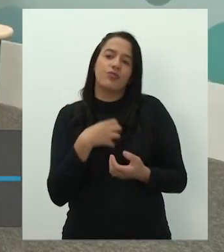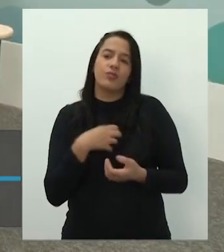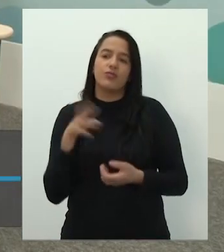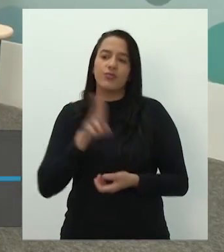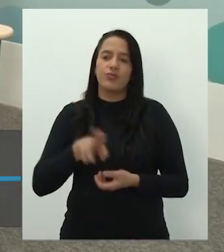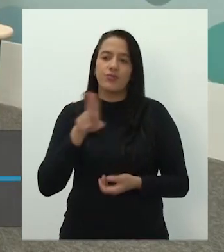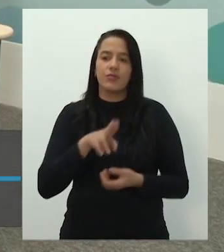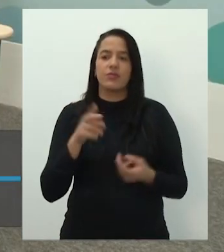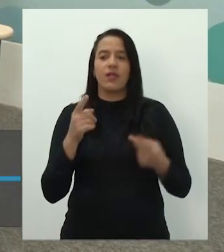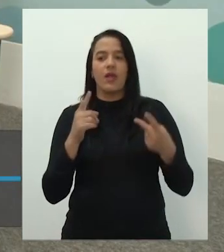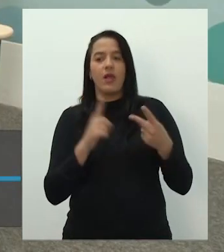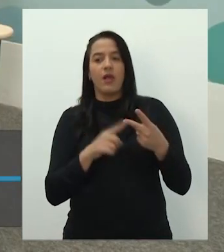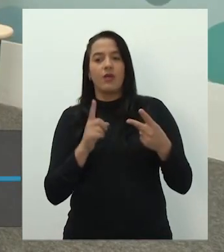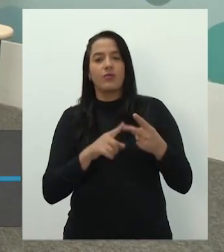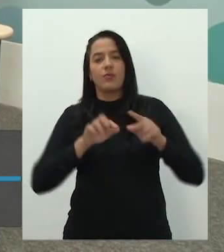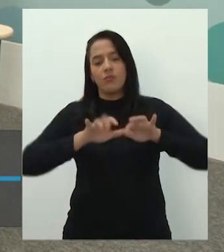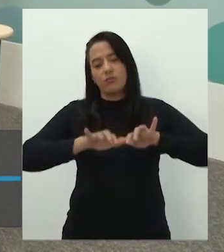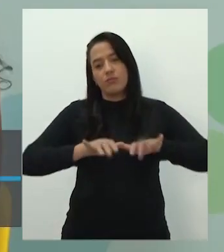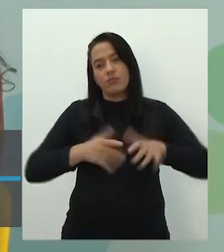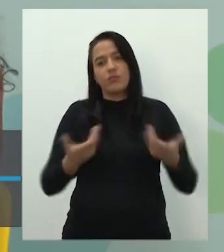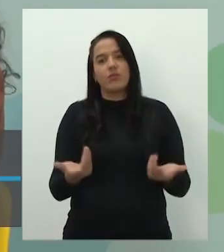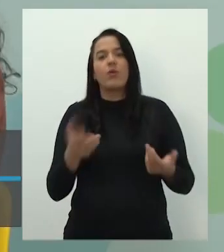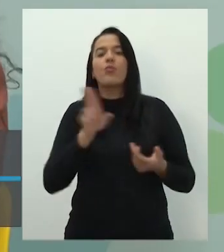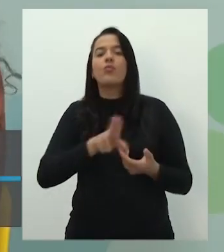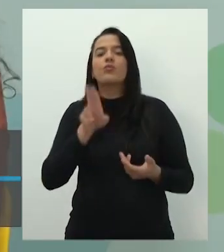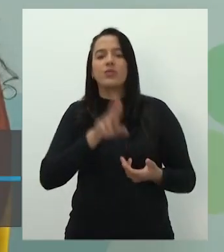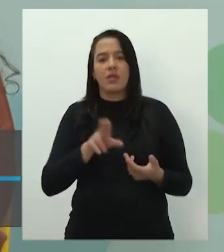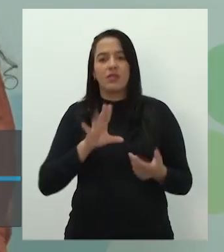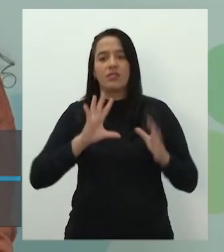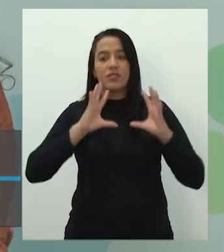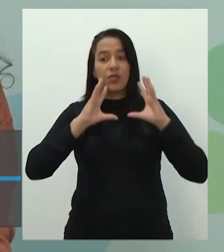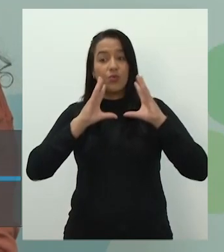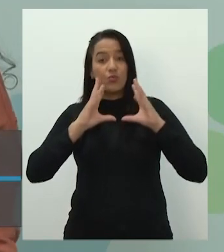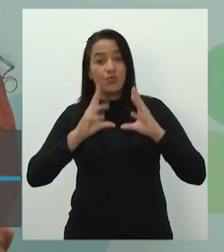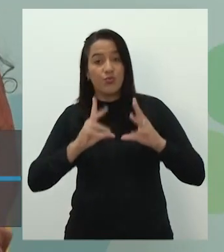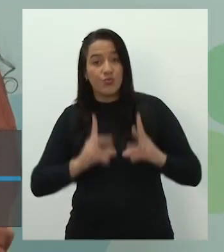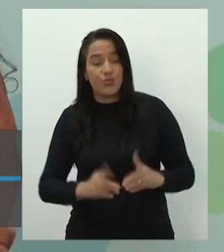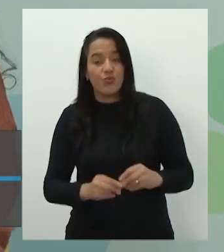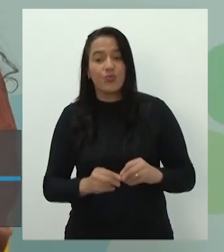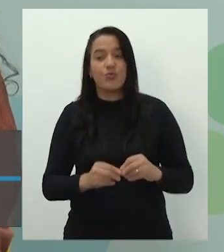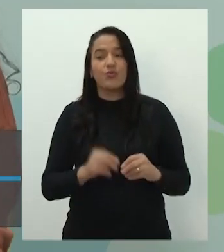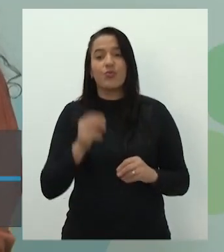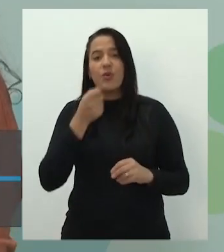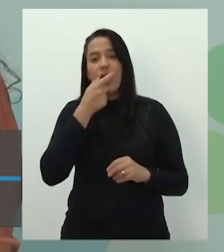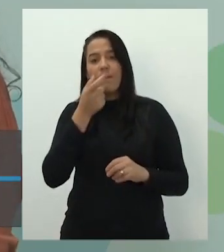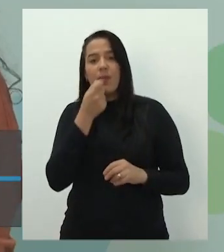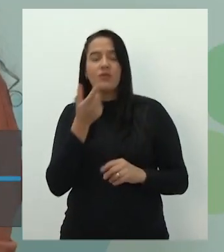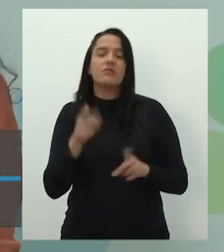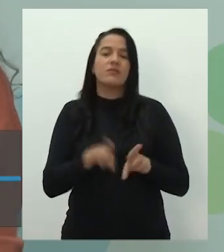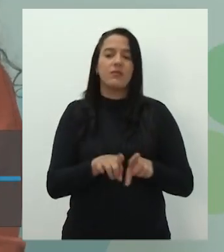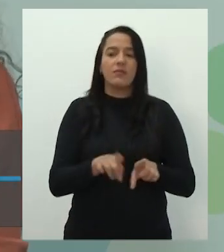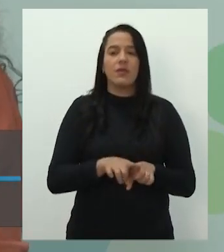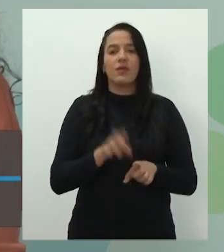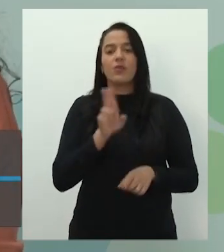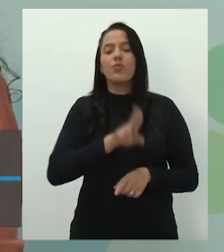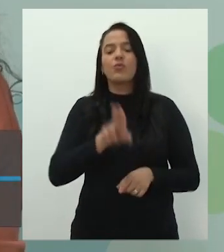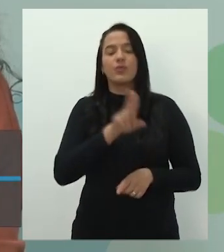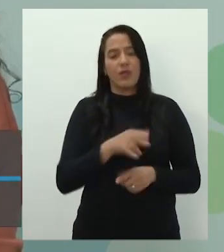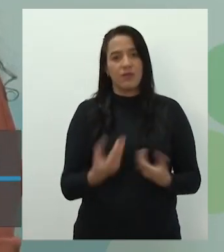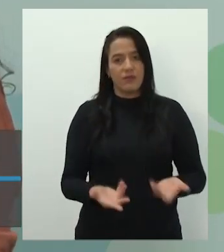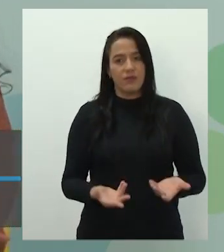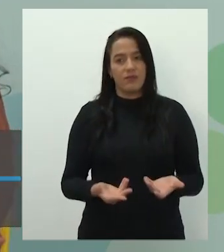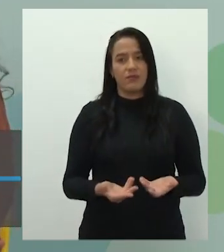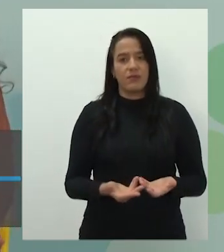Modo de usar. Modo de como você manusear isso aqui. Como você ligar e tal. E o remédio é a mesma coisa. A bula de remédio. Como você deve